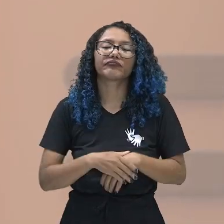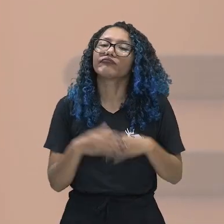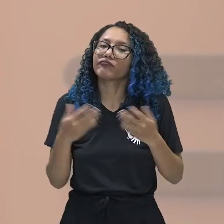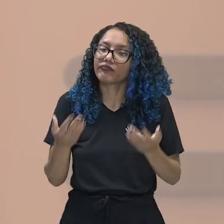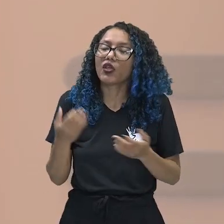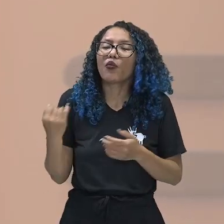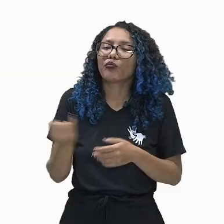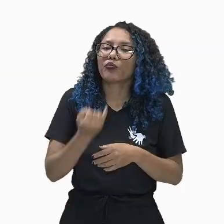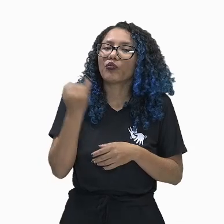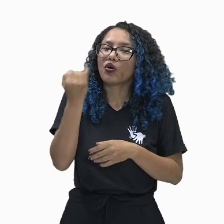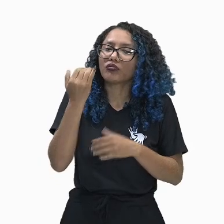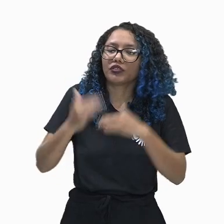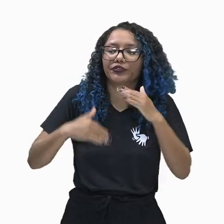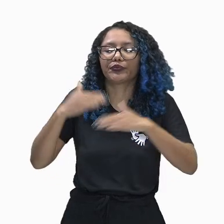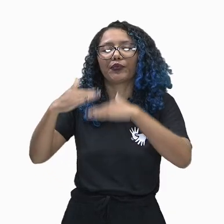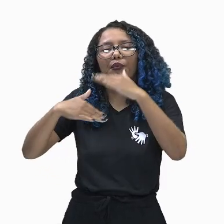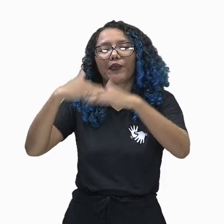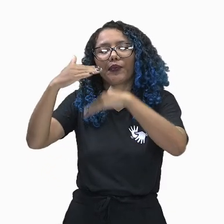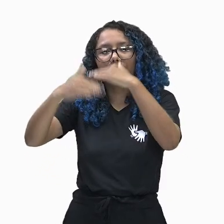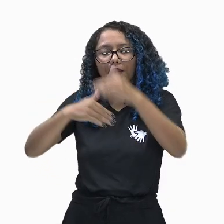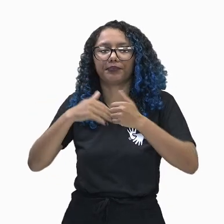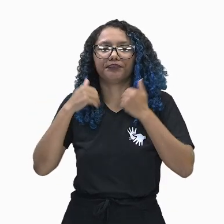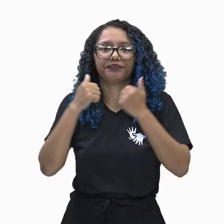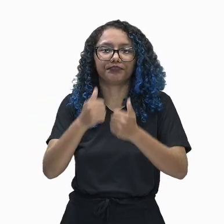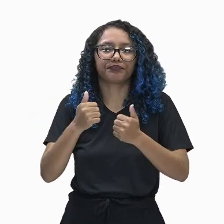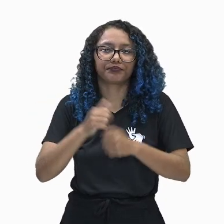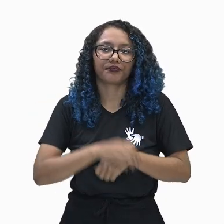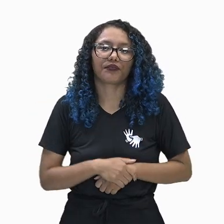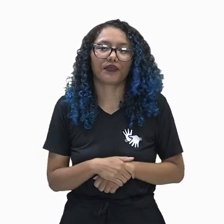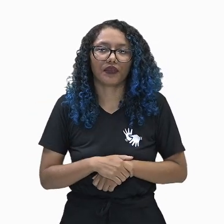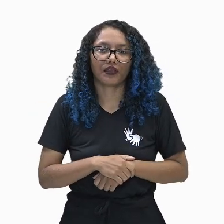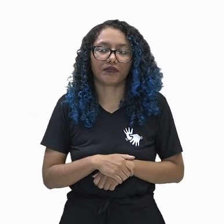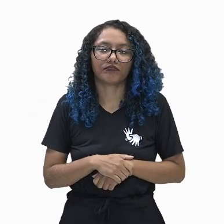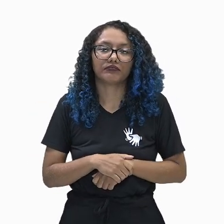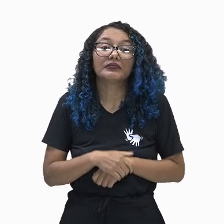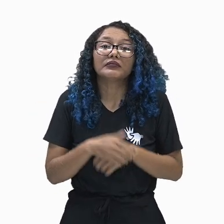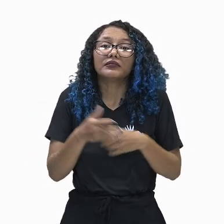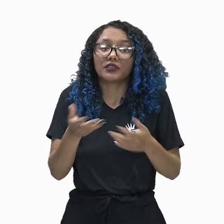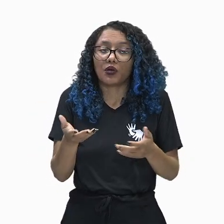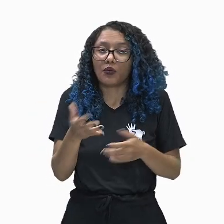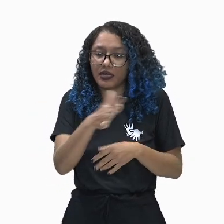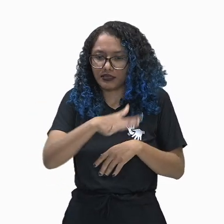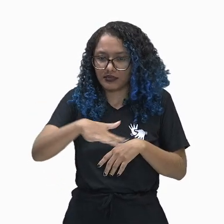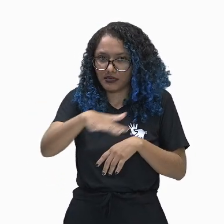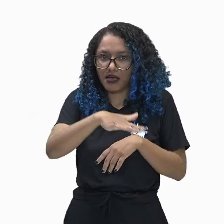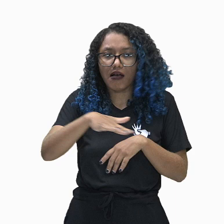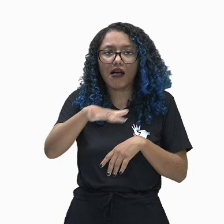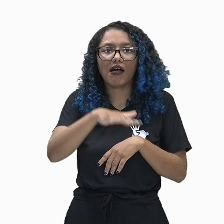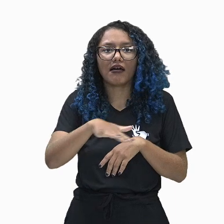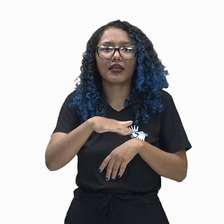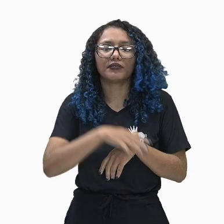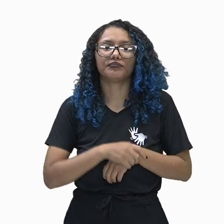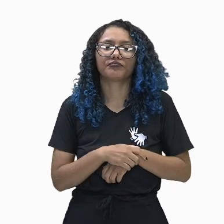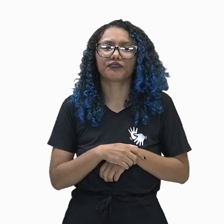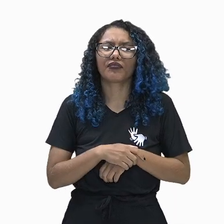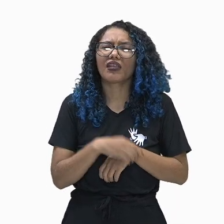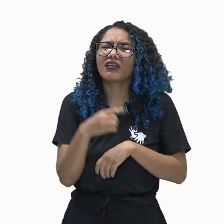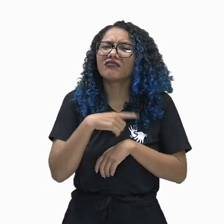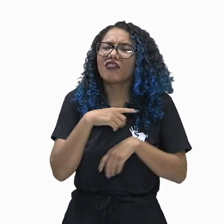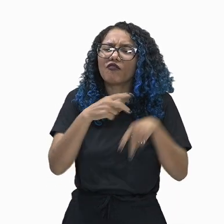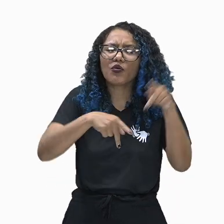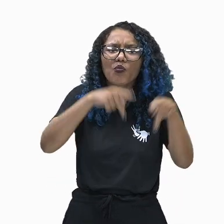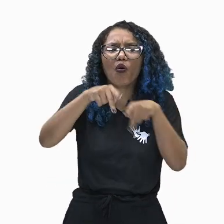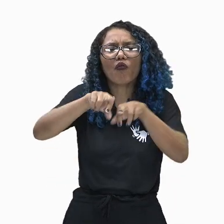desenvolvimento. Acompanha comigo ali então nós temos essa região dos rios Tigres e Eufrates e abrigou diversos